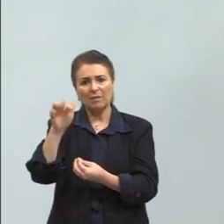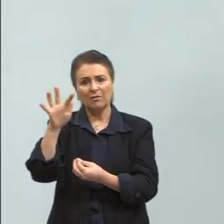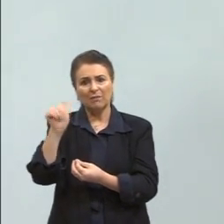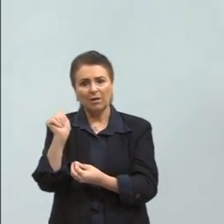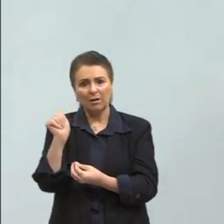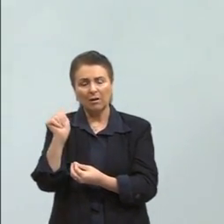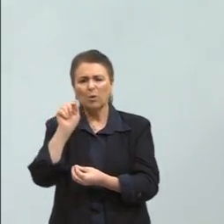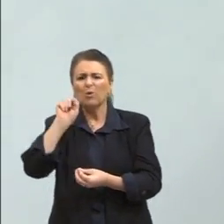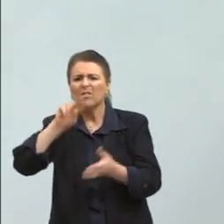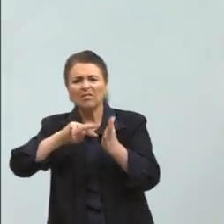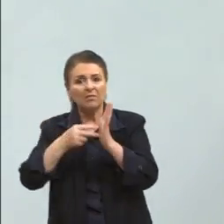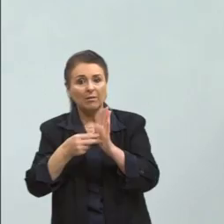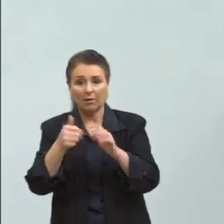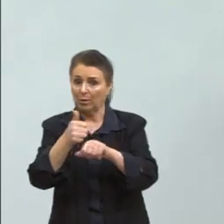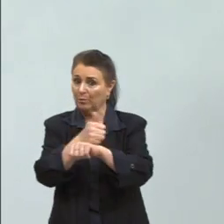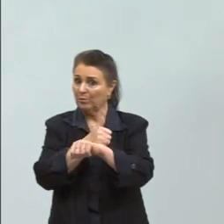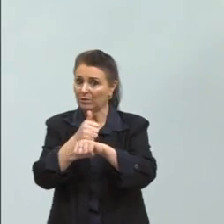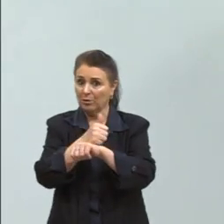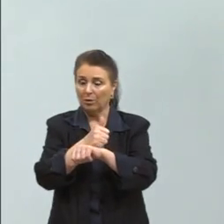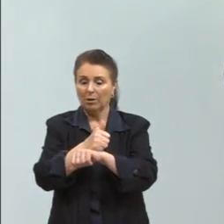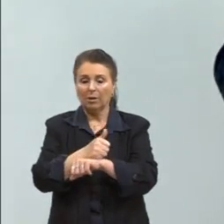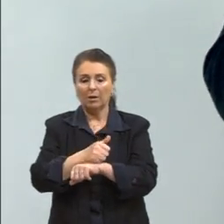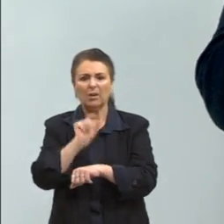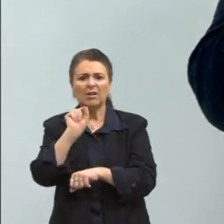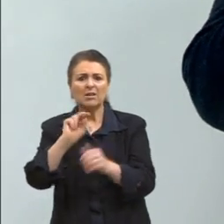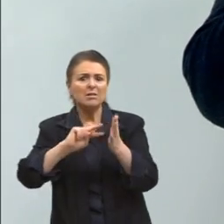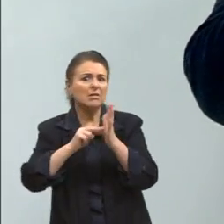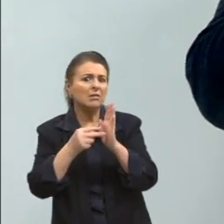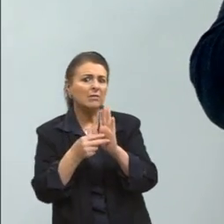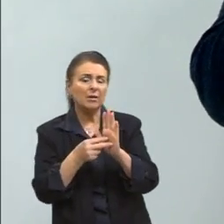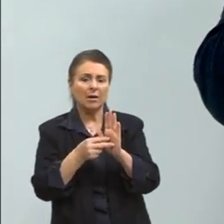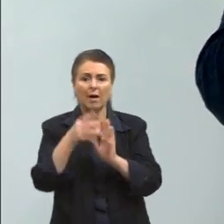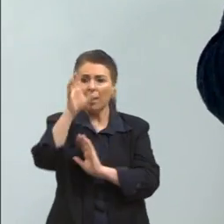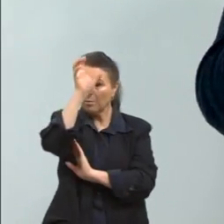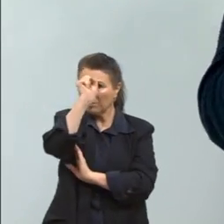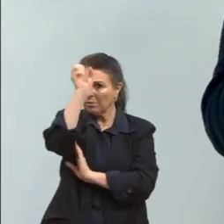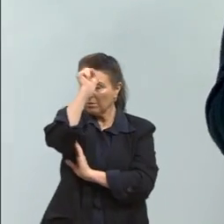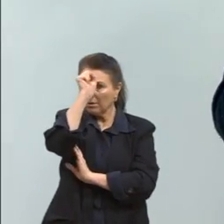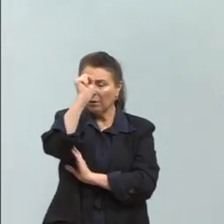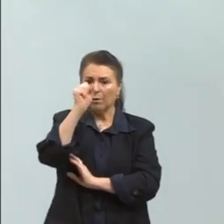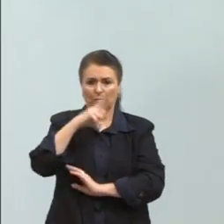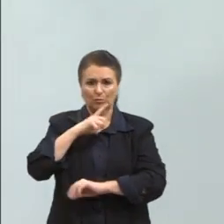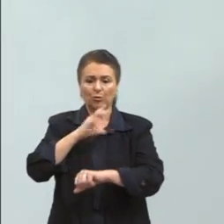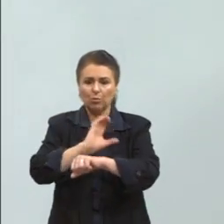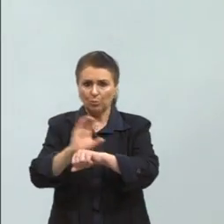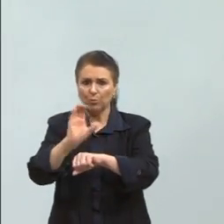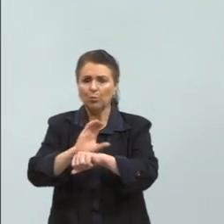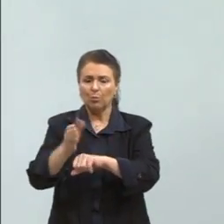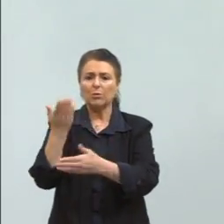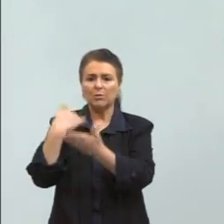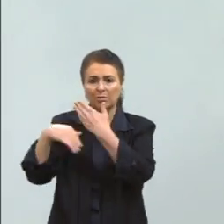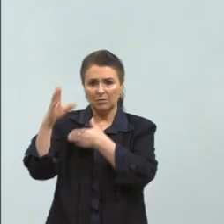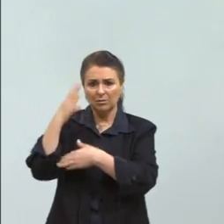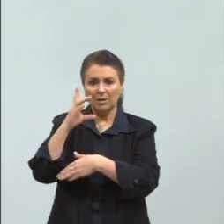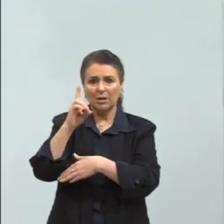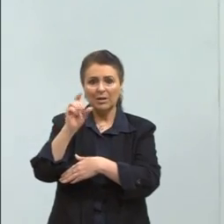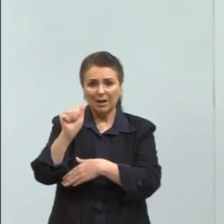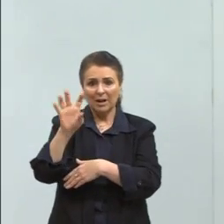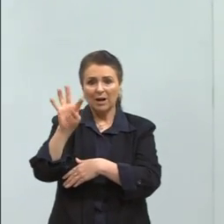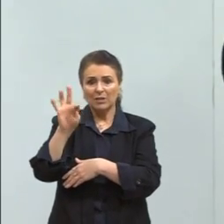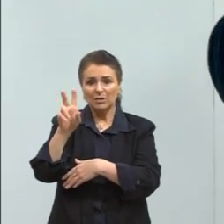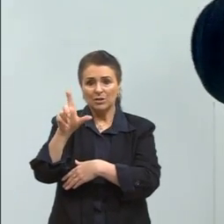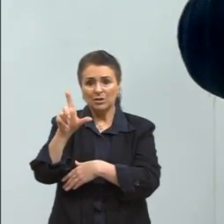era datilógrafa. Ou seja, aquela pessoa que aprendeu, até tinha curso antigamente, curso de datilografia, que ela aprende